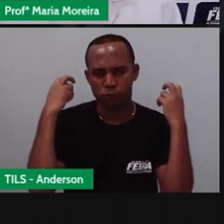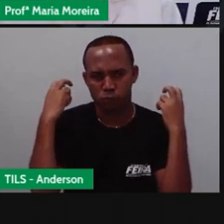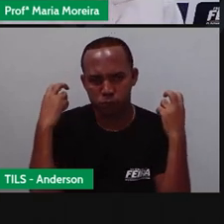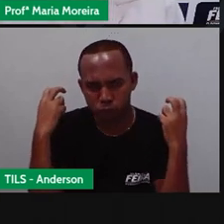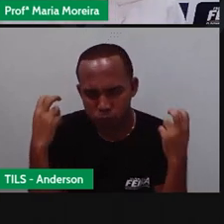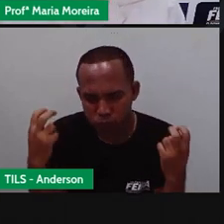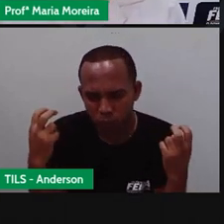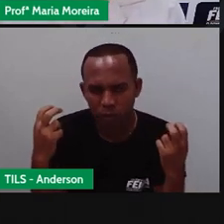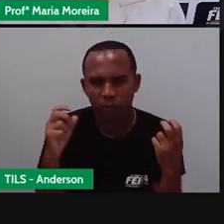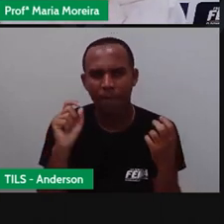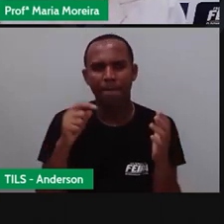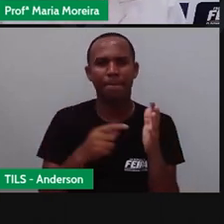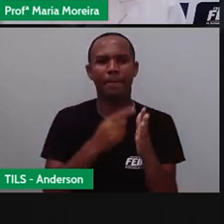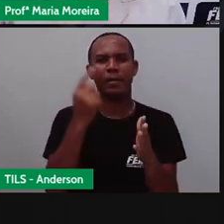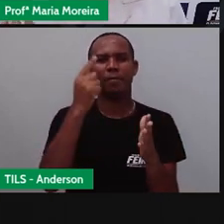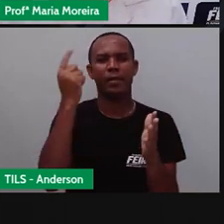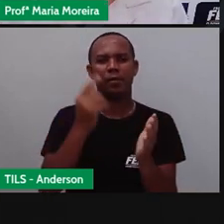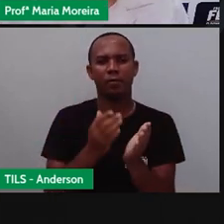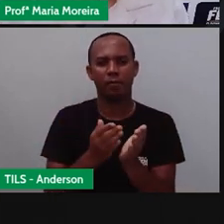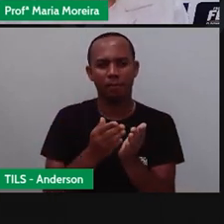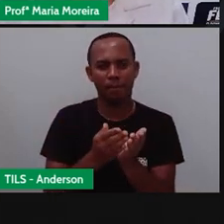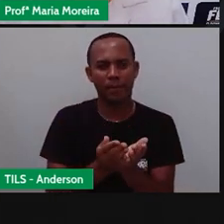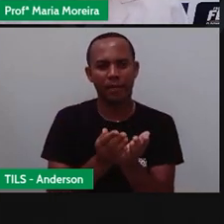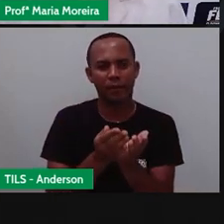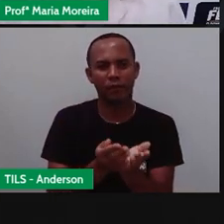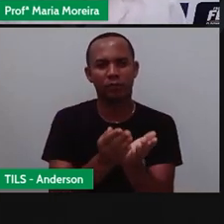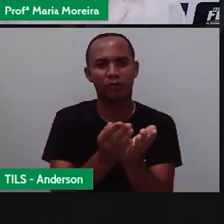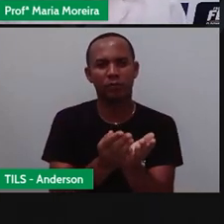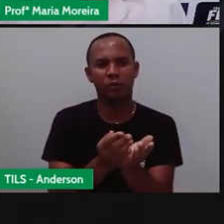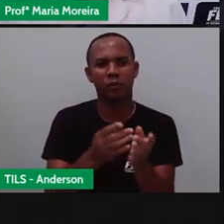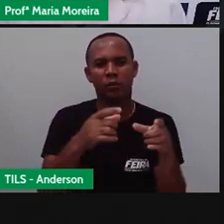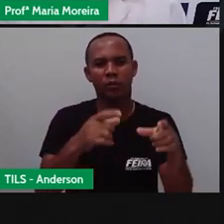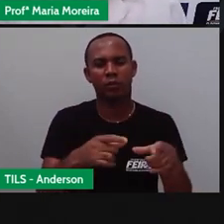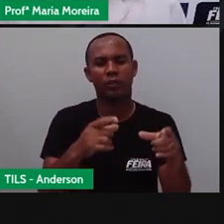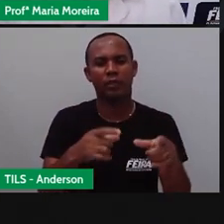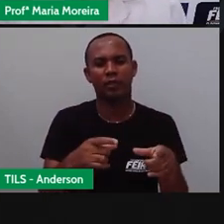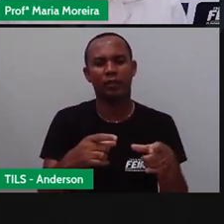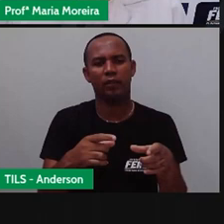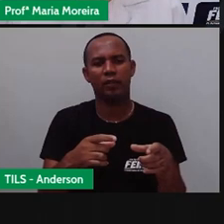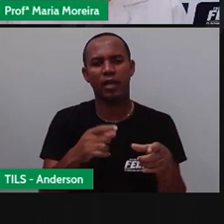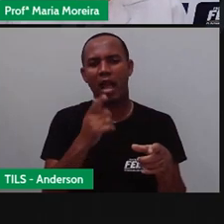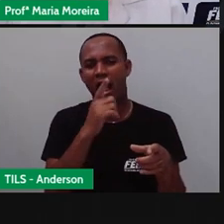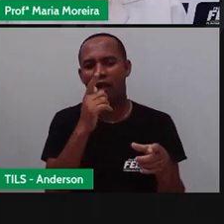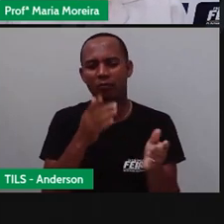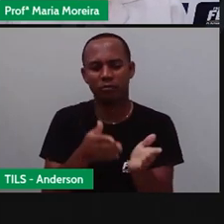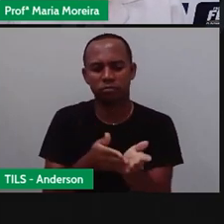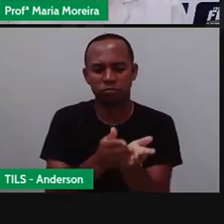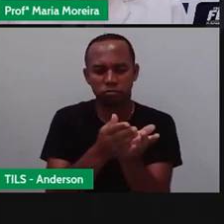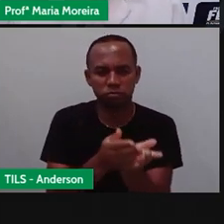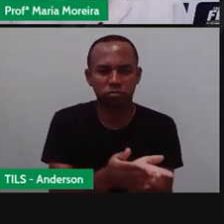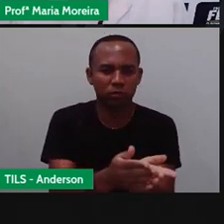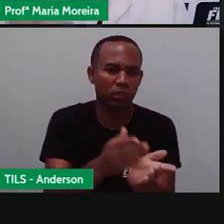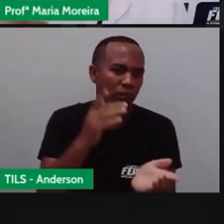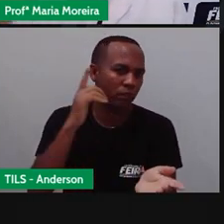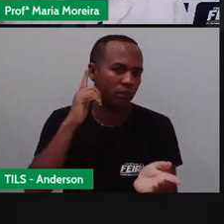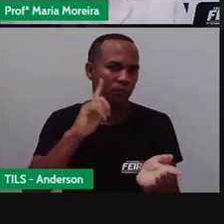primeiros barcos. Para o quê? Para atravessar os rios de forma segura, porque a nado já era bem complicado.